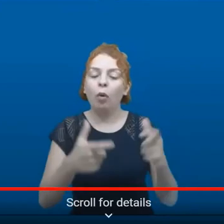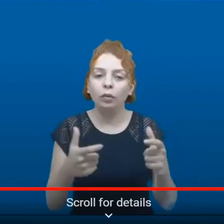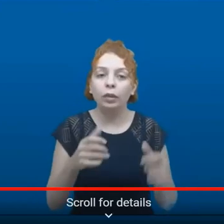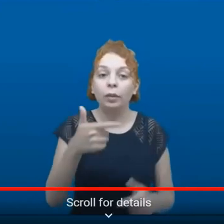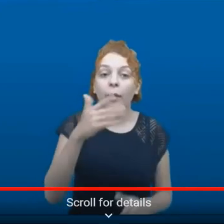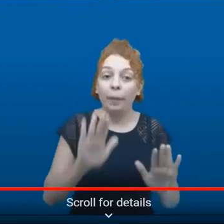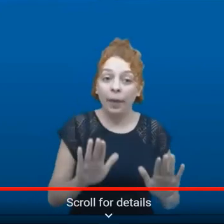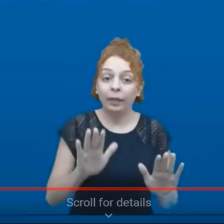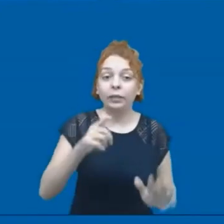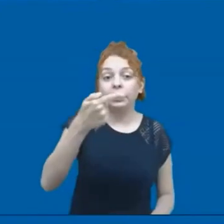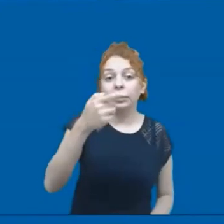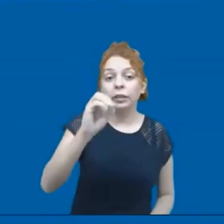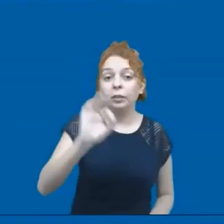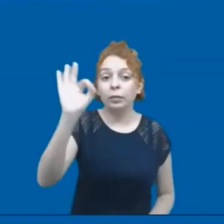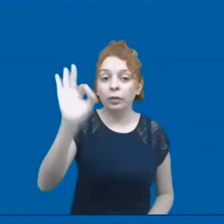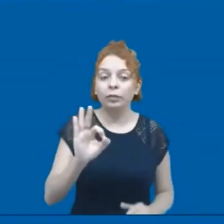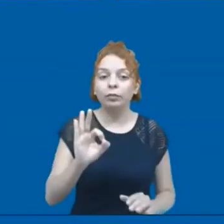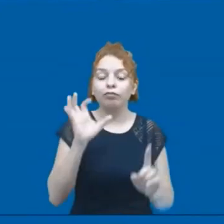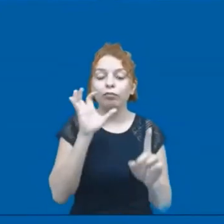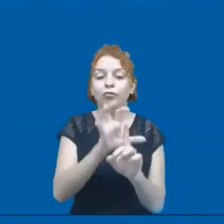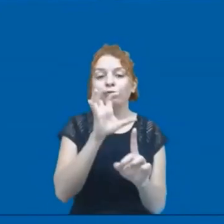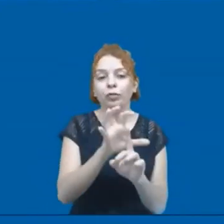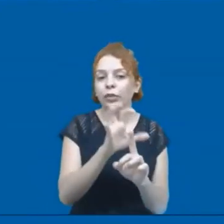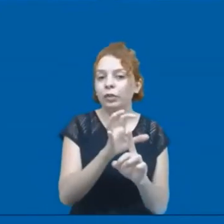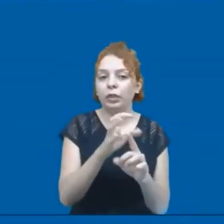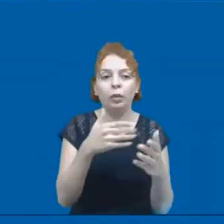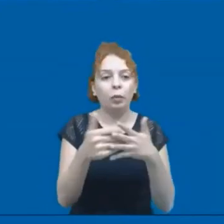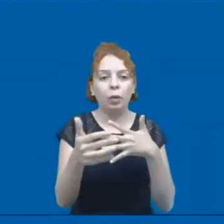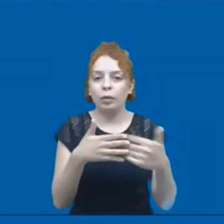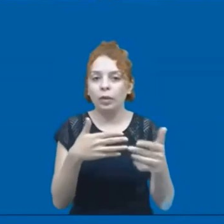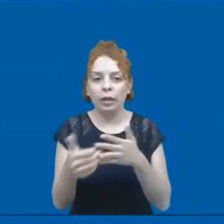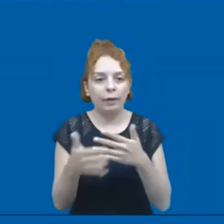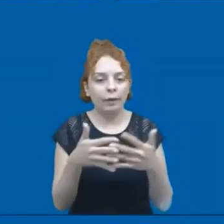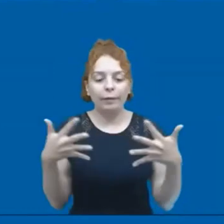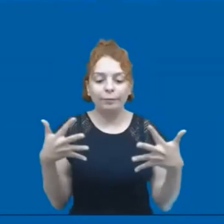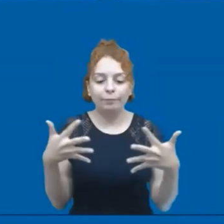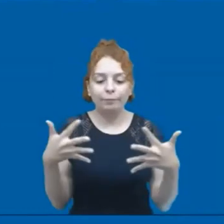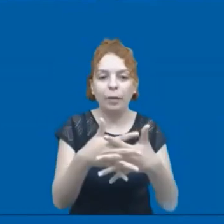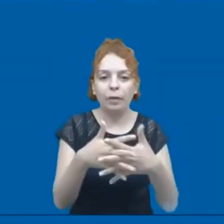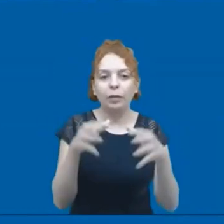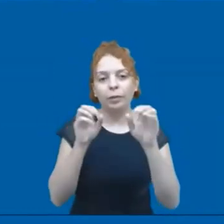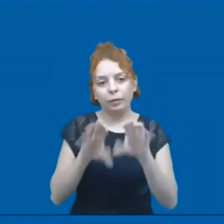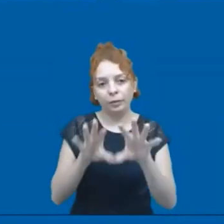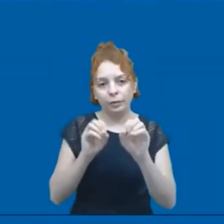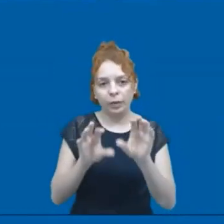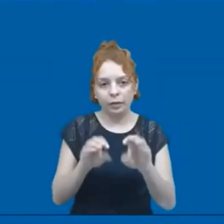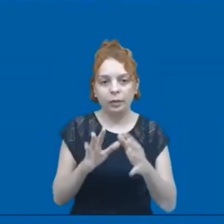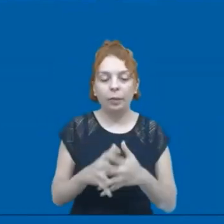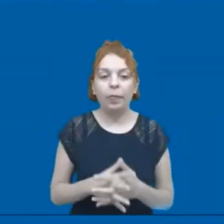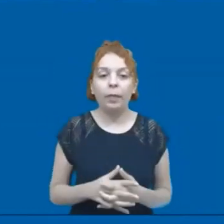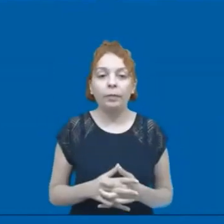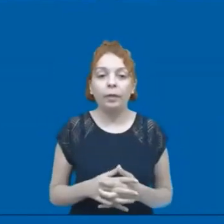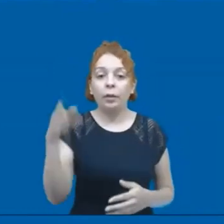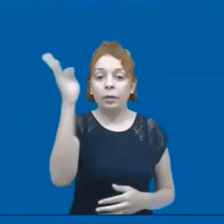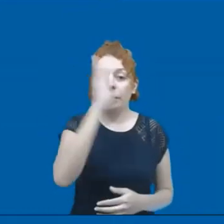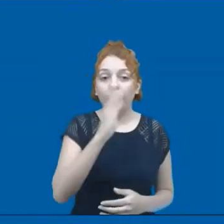% dos jovens foram afetados por algum nível de interrupção no seu processo de educação. Aqui